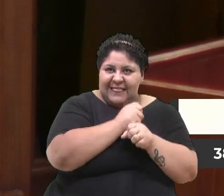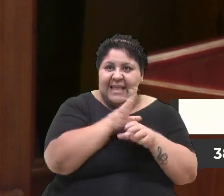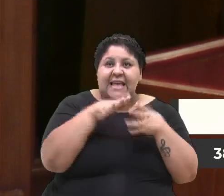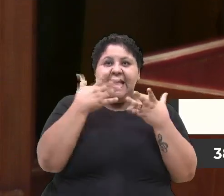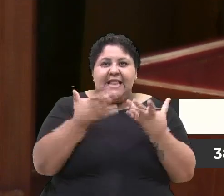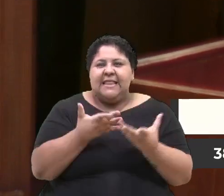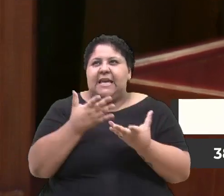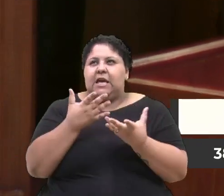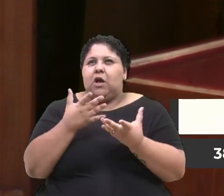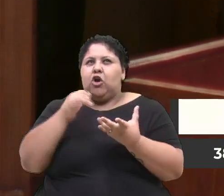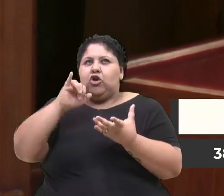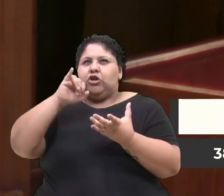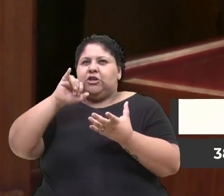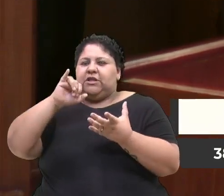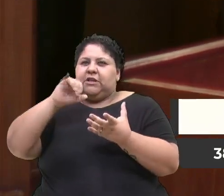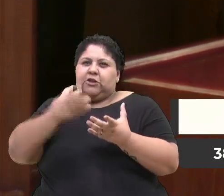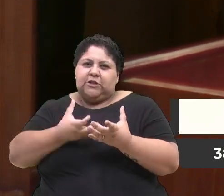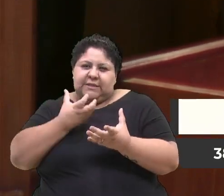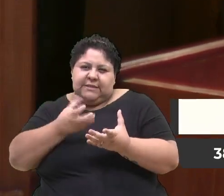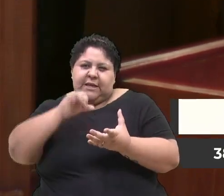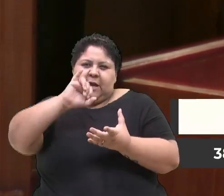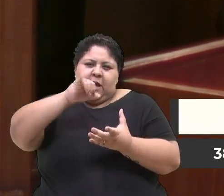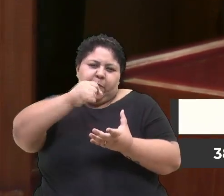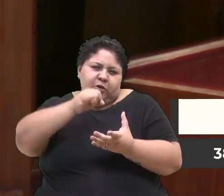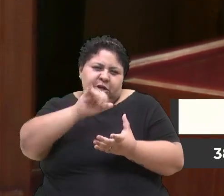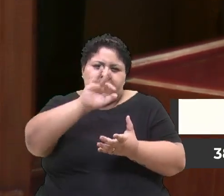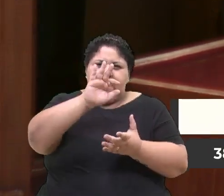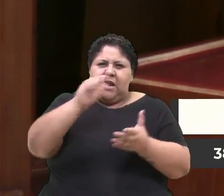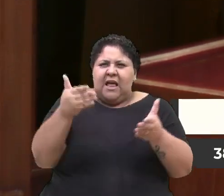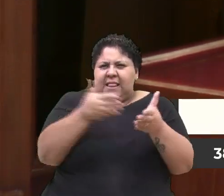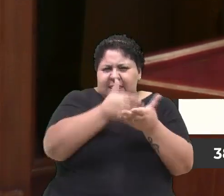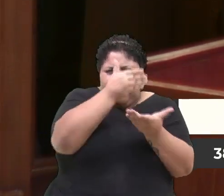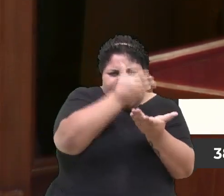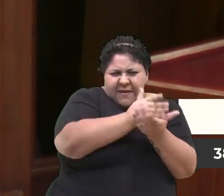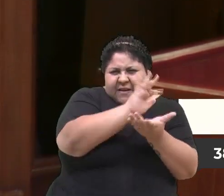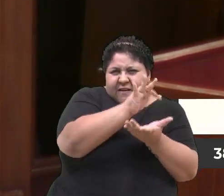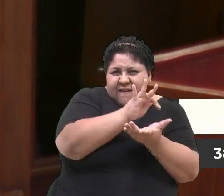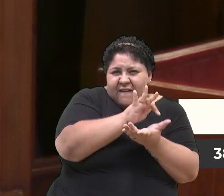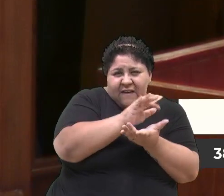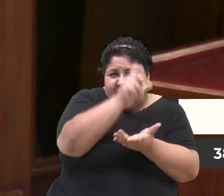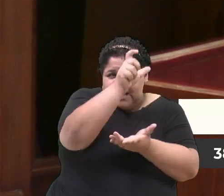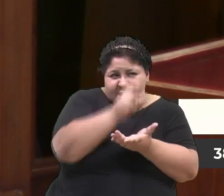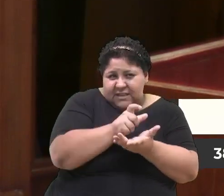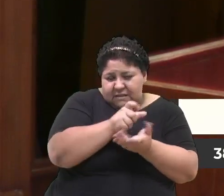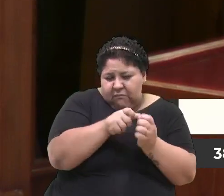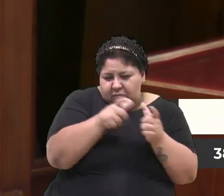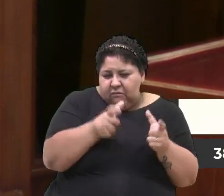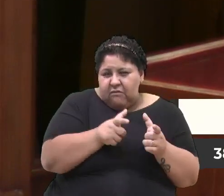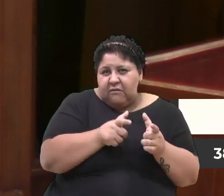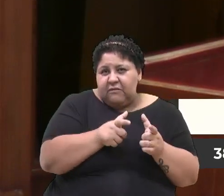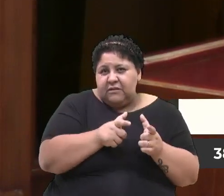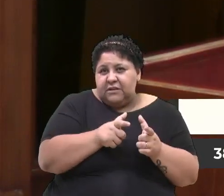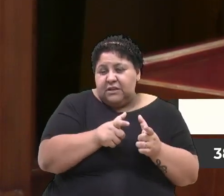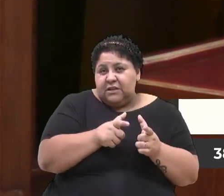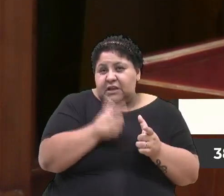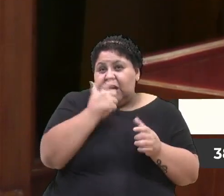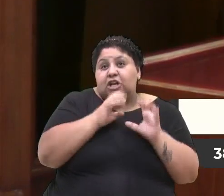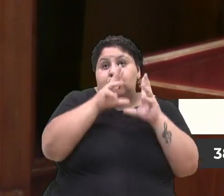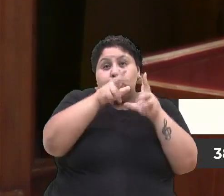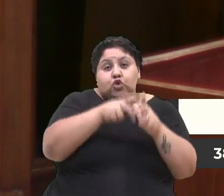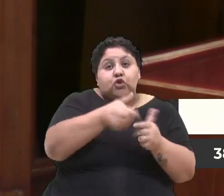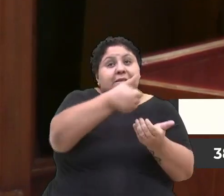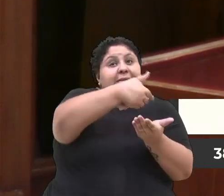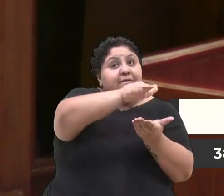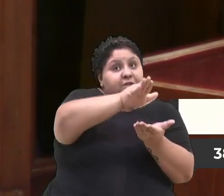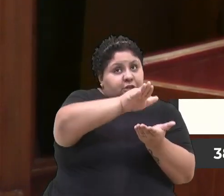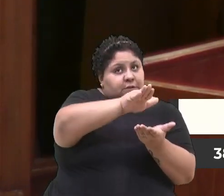dezembro, janeiro, até metade de fevereiro, essas pessoas, a grande maioria, se não todas, são demitidas.